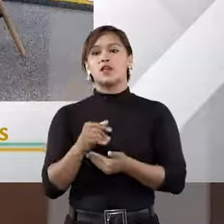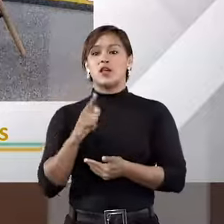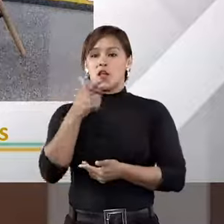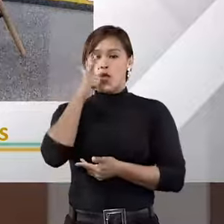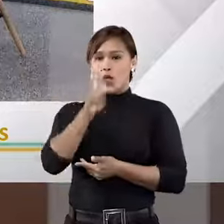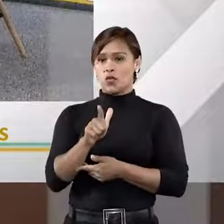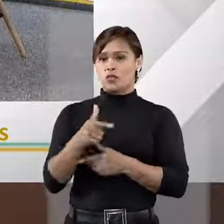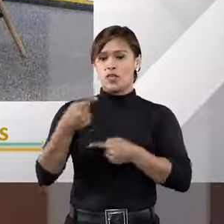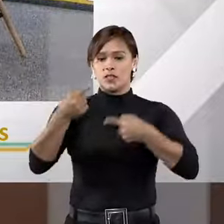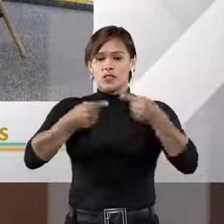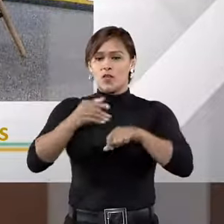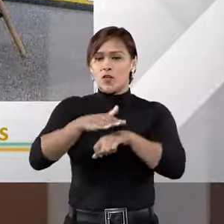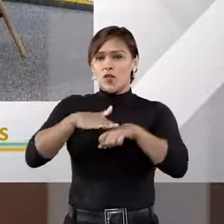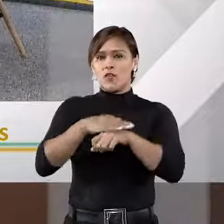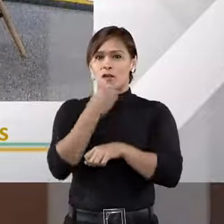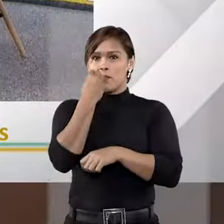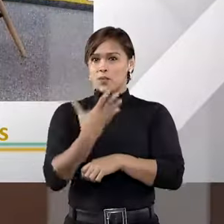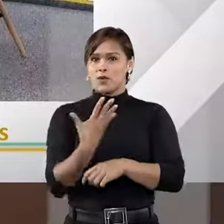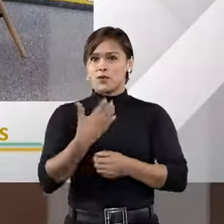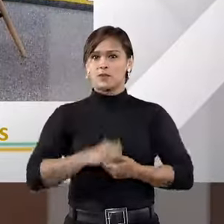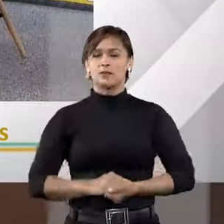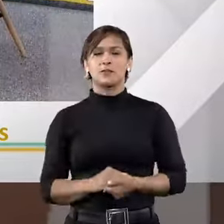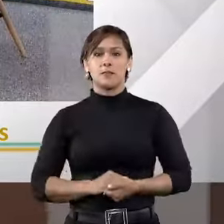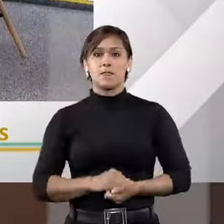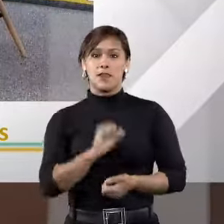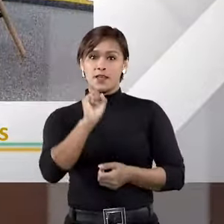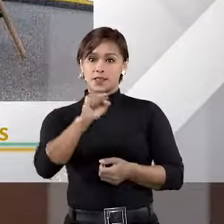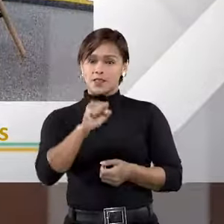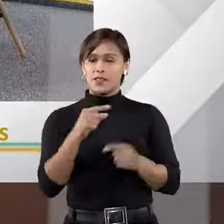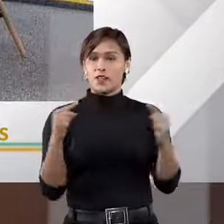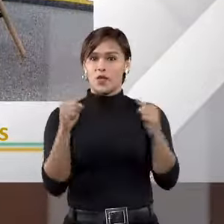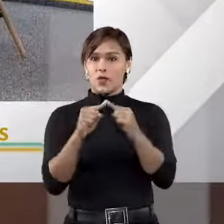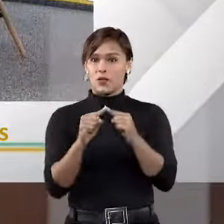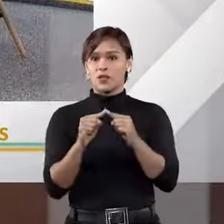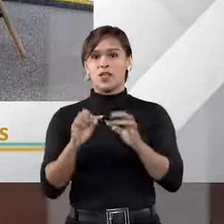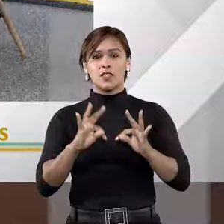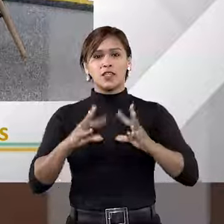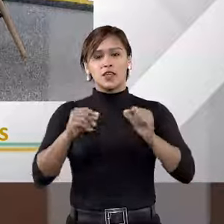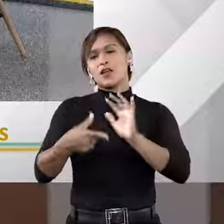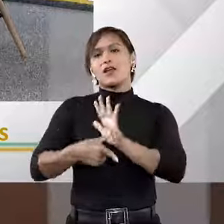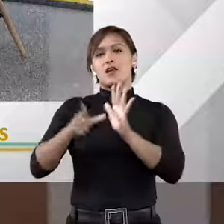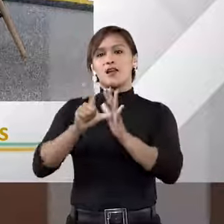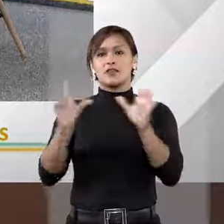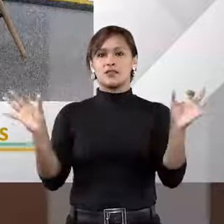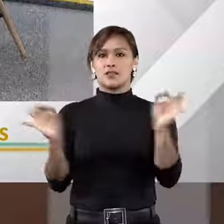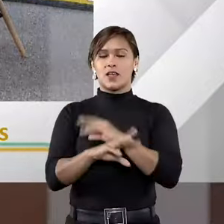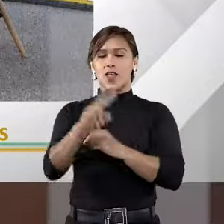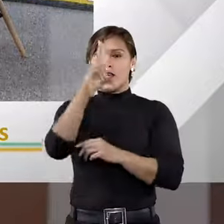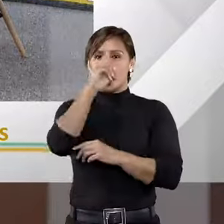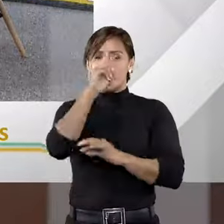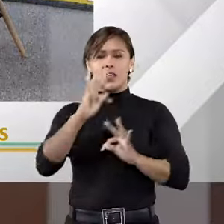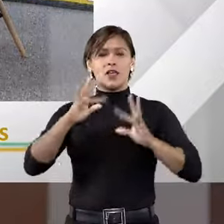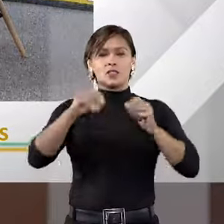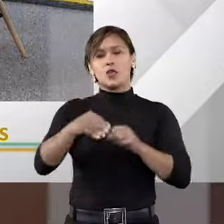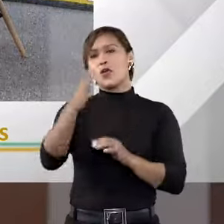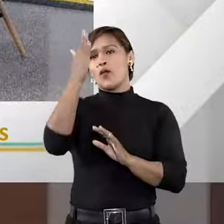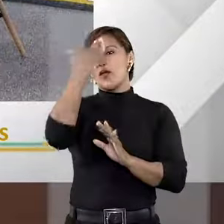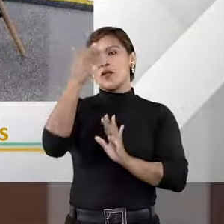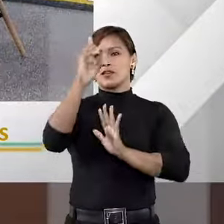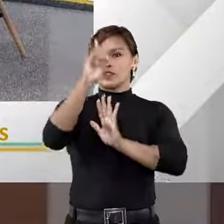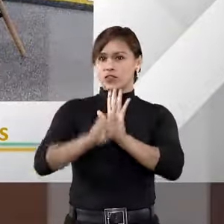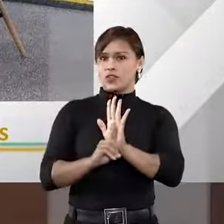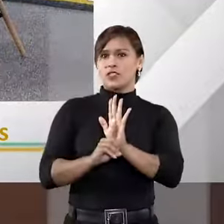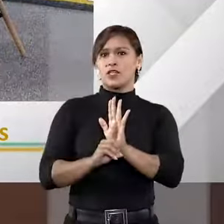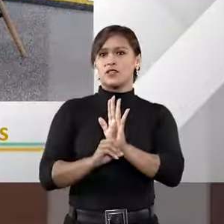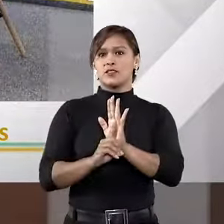ganhando com esses debates, né, Tiago? Pois é, Fátima. É isso, pessoal. Antes de encerrar, eu lembro a você que o Entender Direito